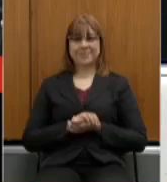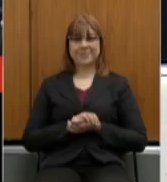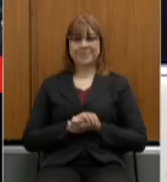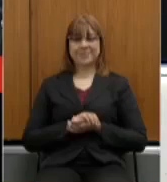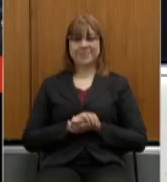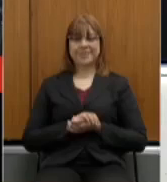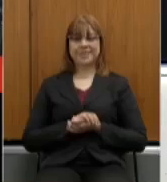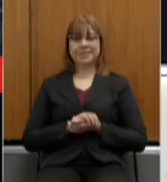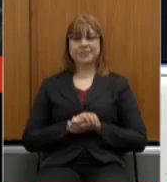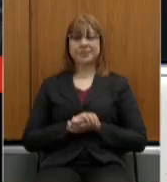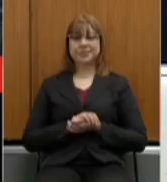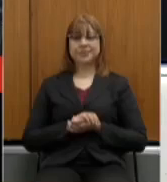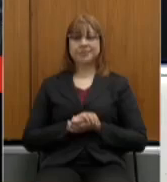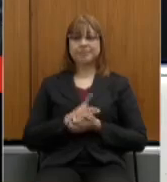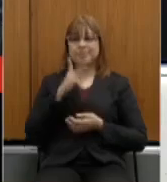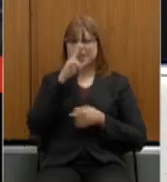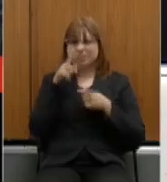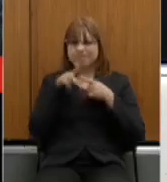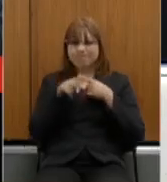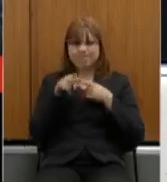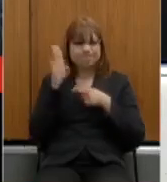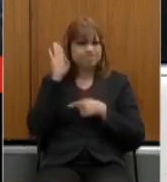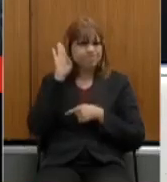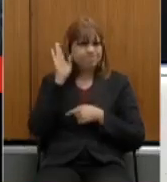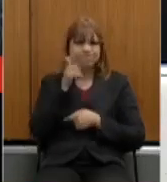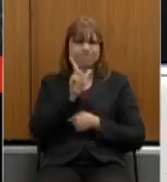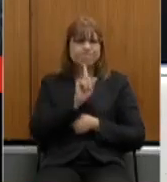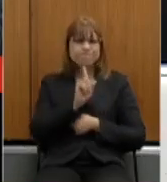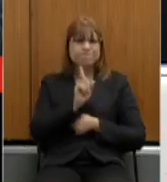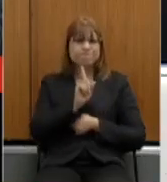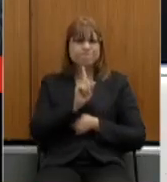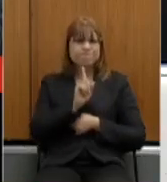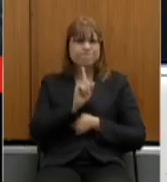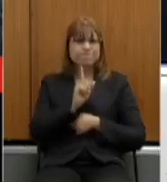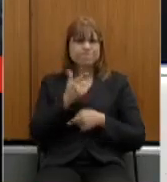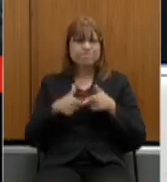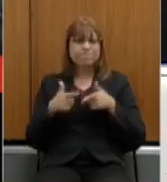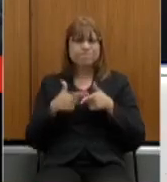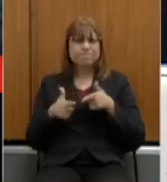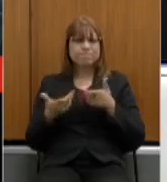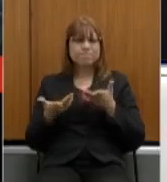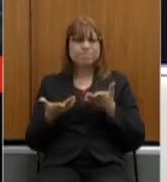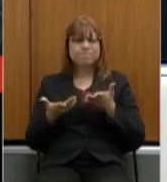parece que o áudio está com algum problema doutor Eduardo não estamos ouvindo bem aqui